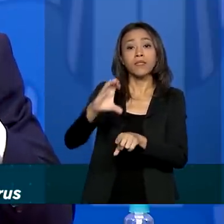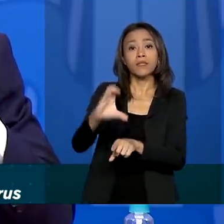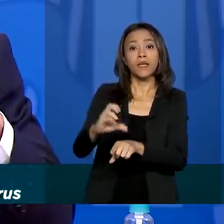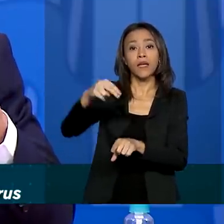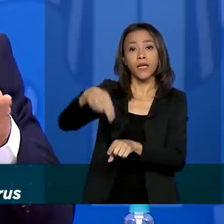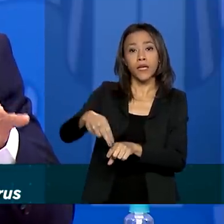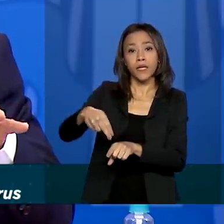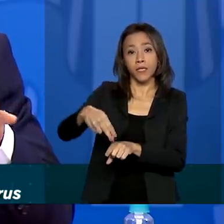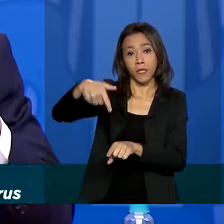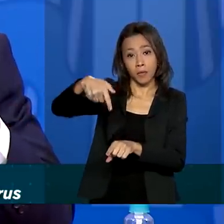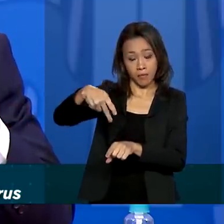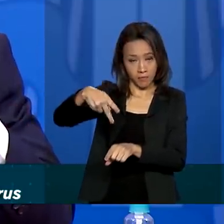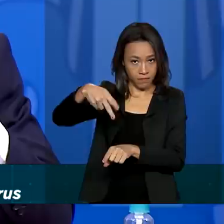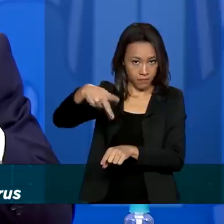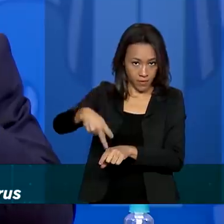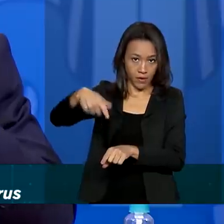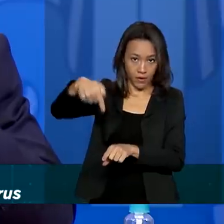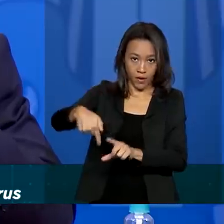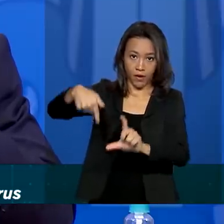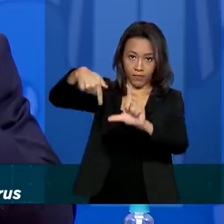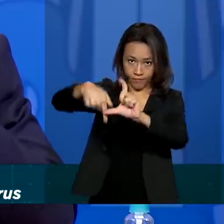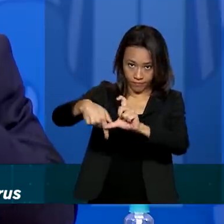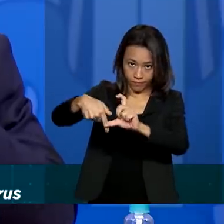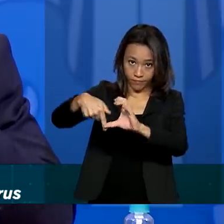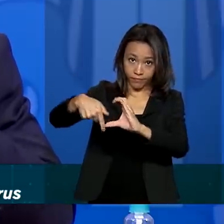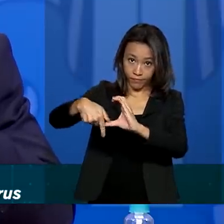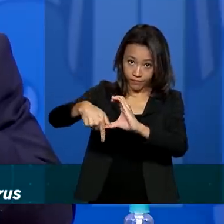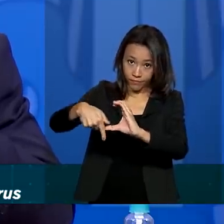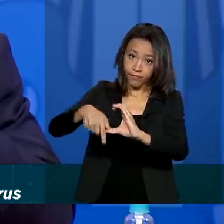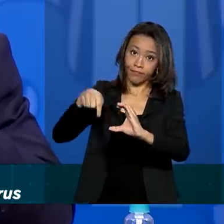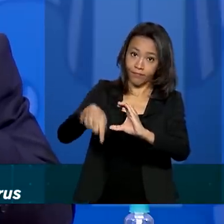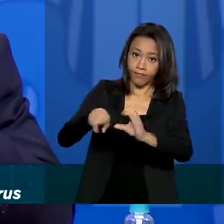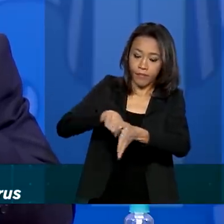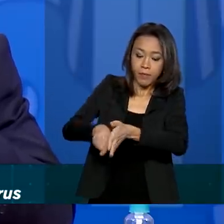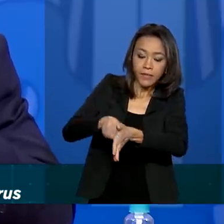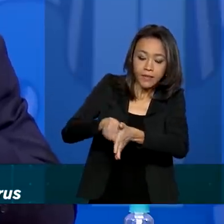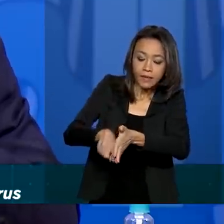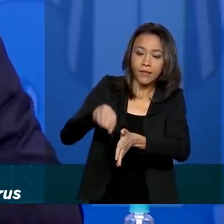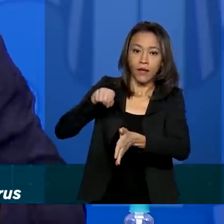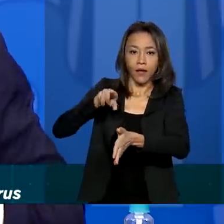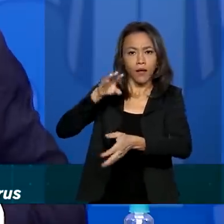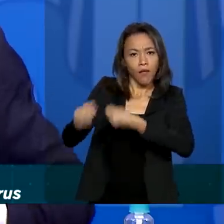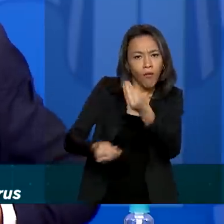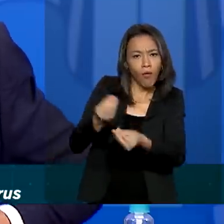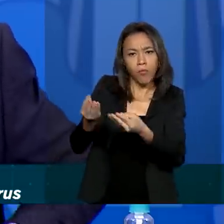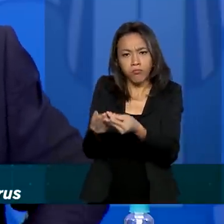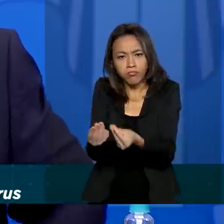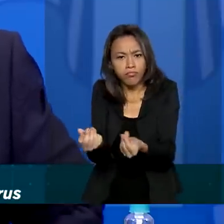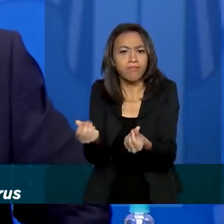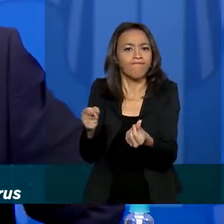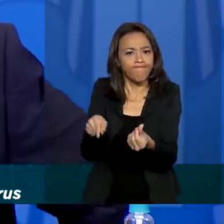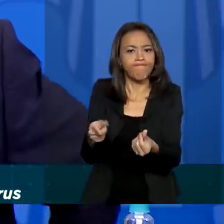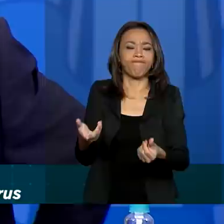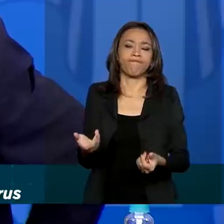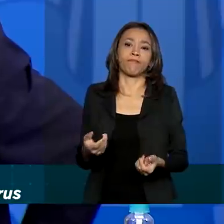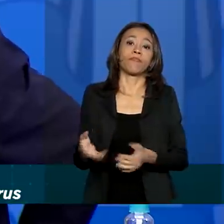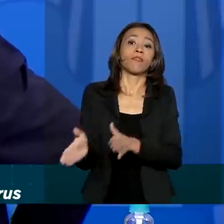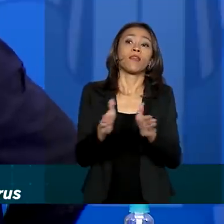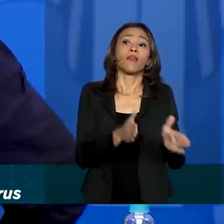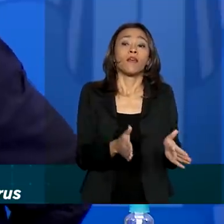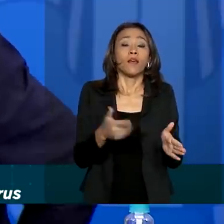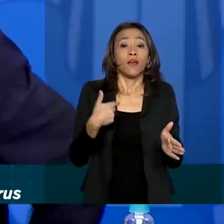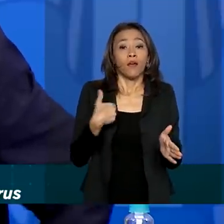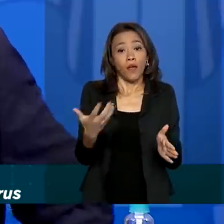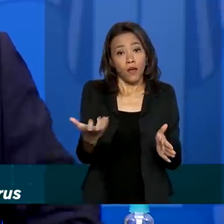partes do problema, mas essas são as áreas de foco principal. Eu gostaria de começar para